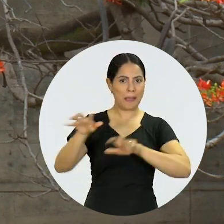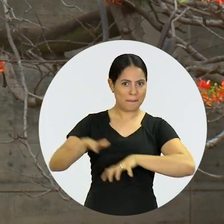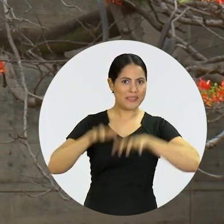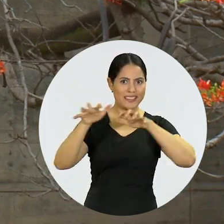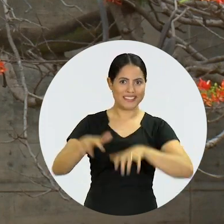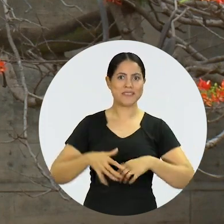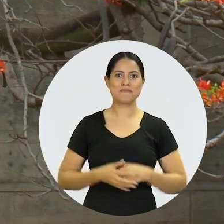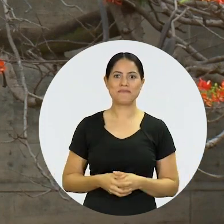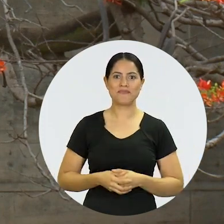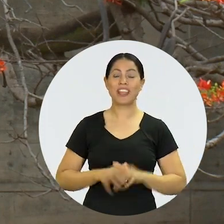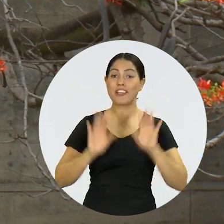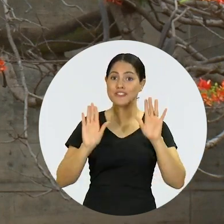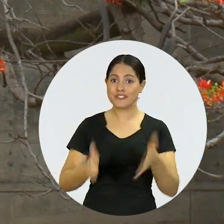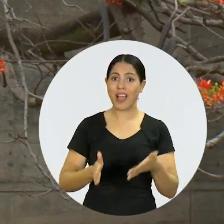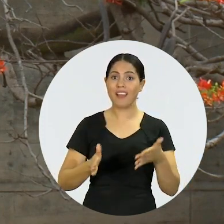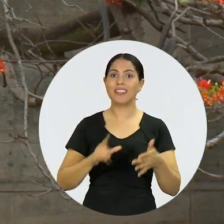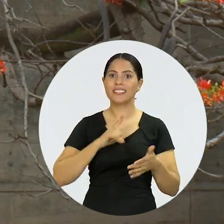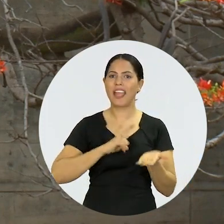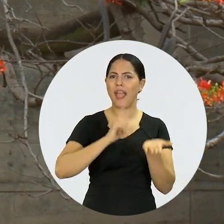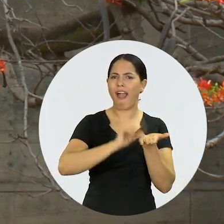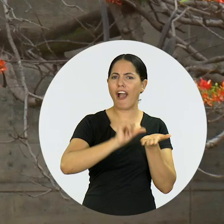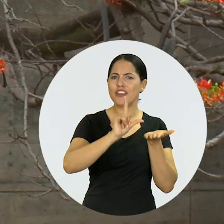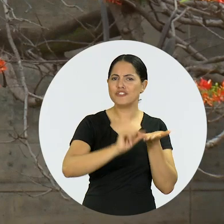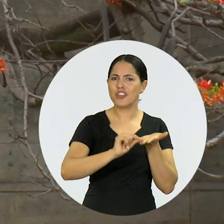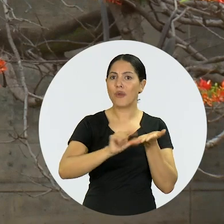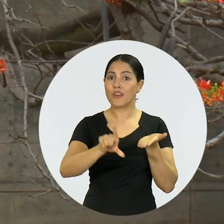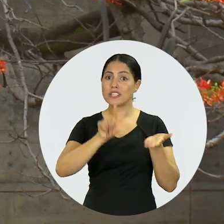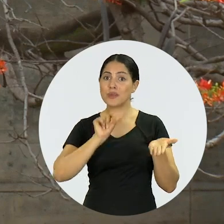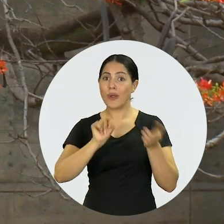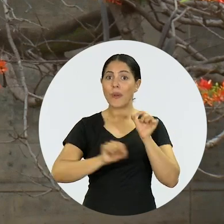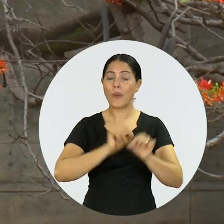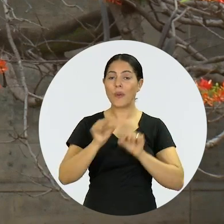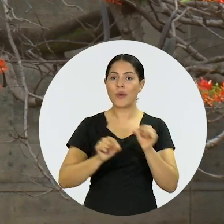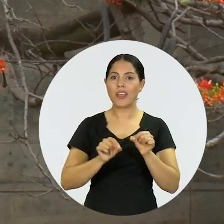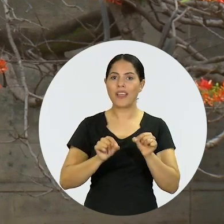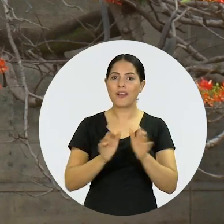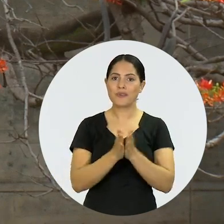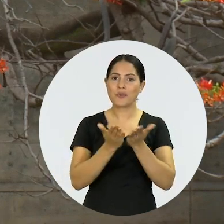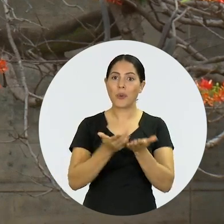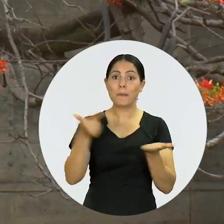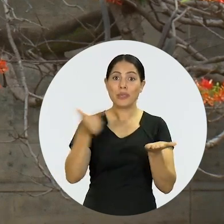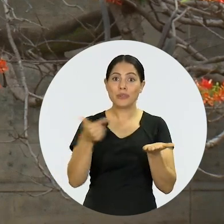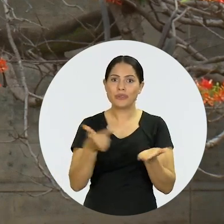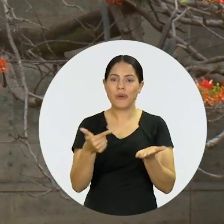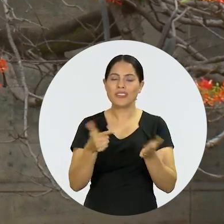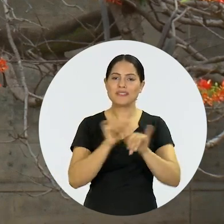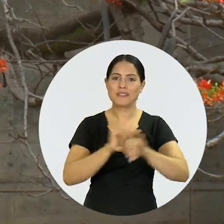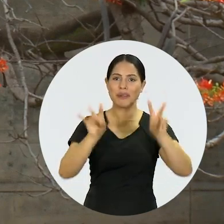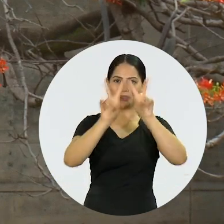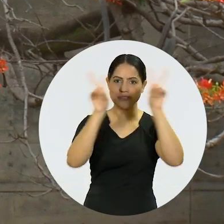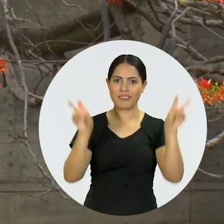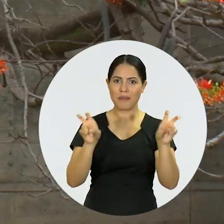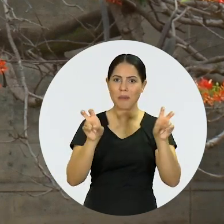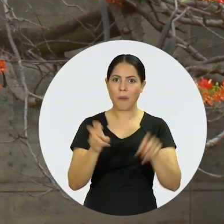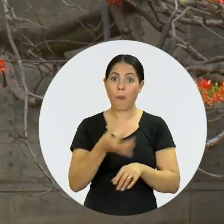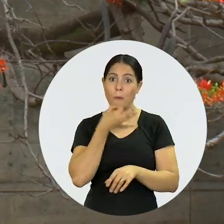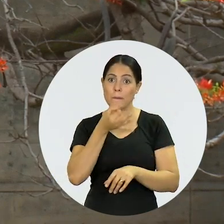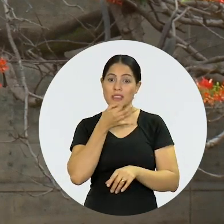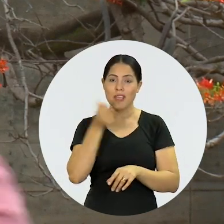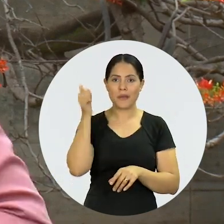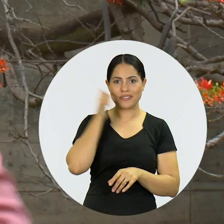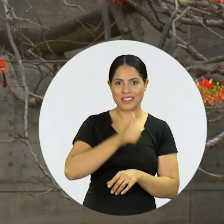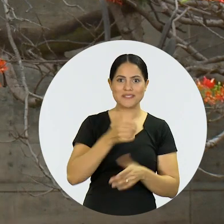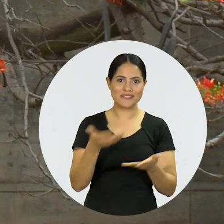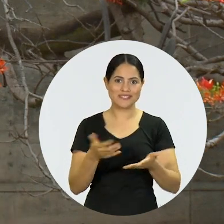Os artigos selecionados vão compor o volume 2 da obra Recursos Naturais e Meio Ambiente Sob a Óptica Delas.